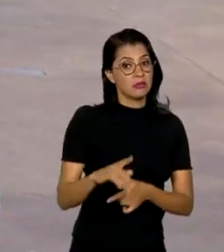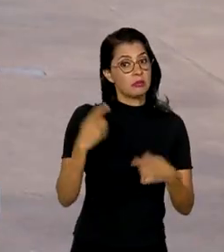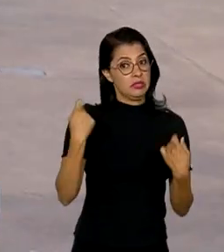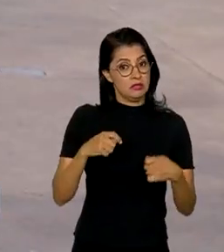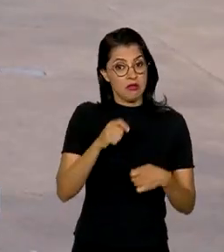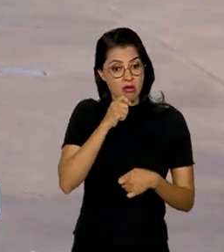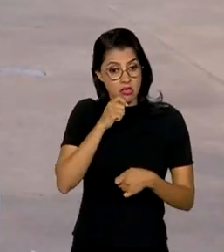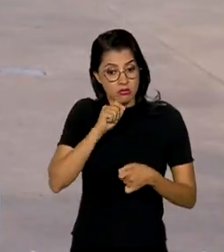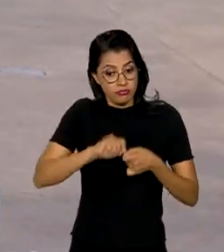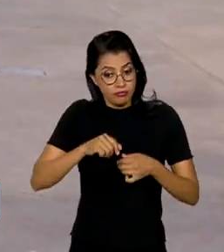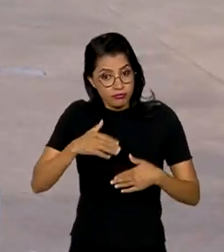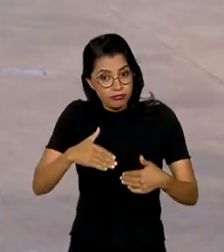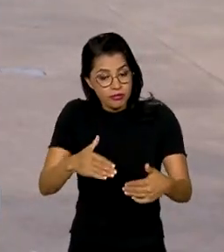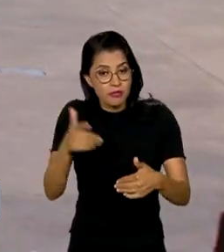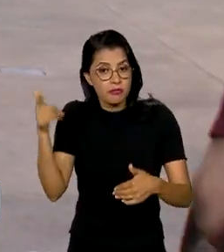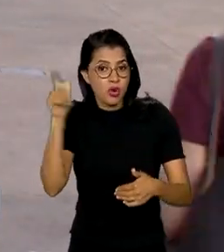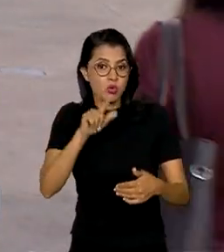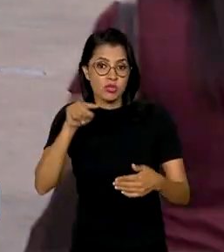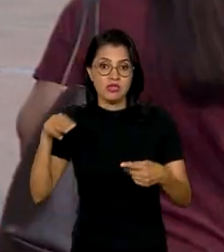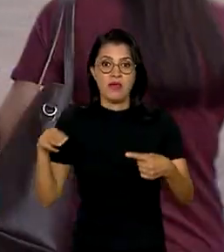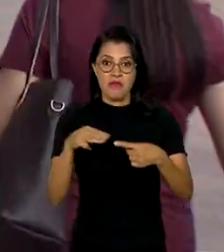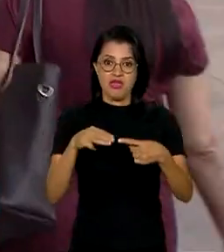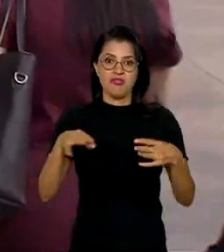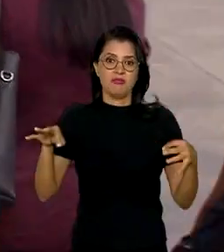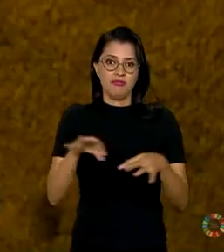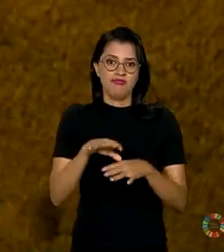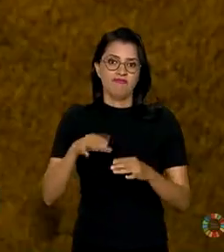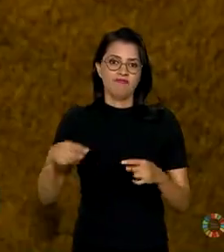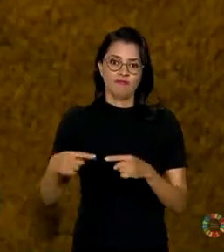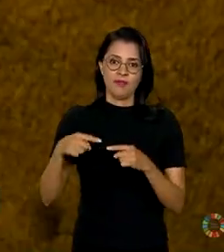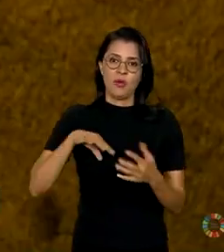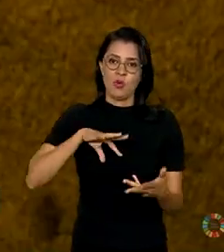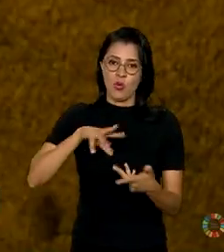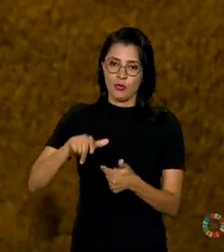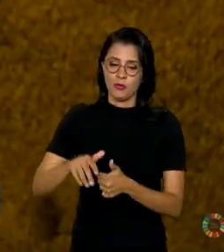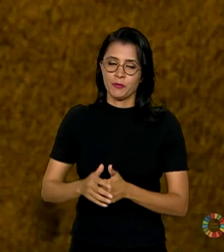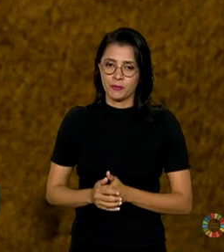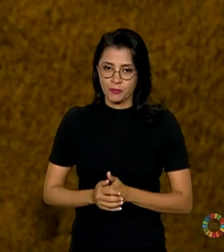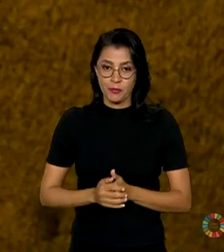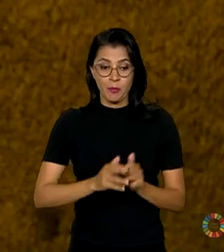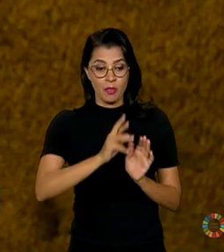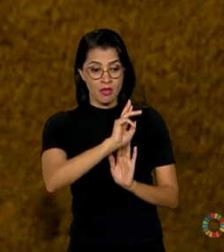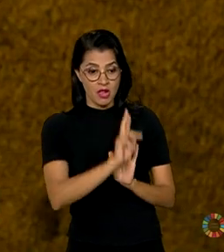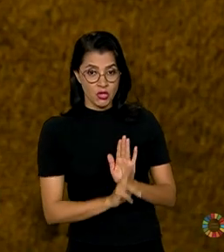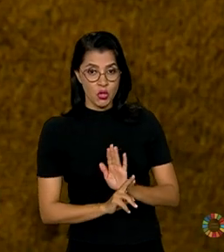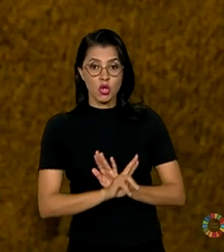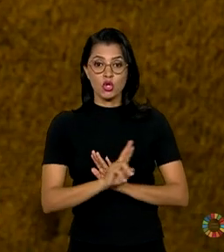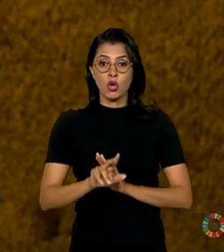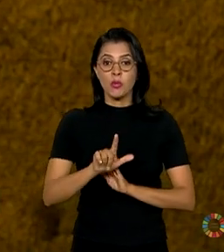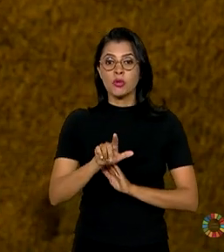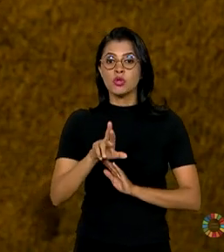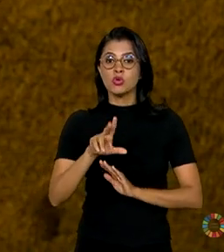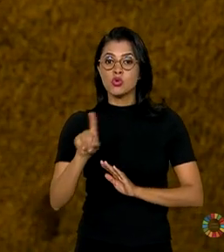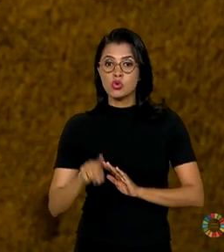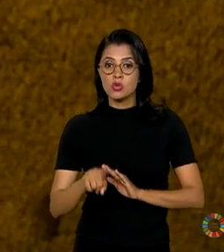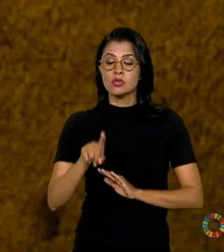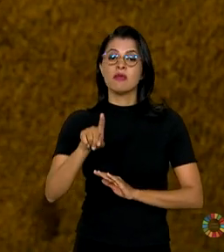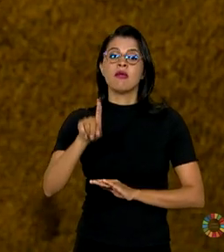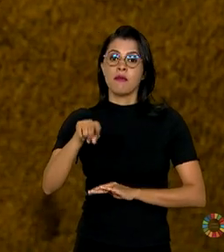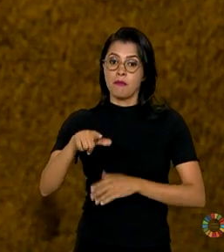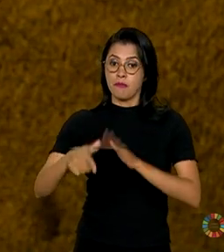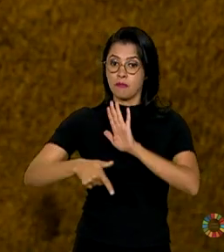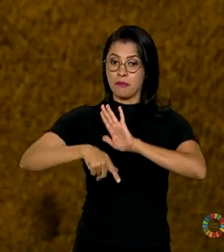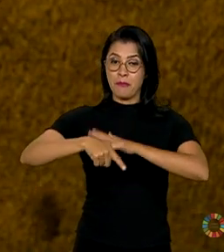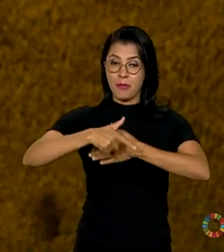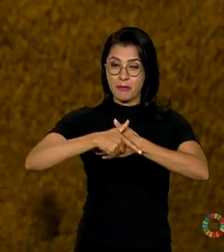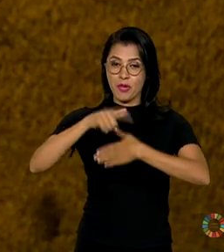fazer para alcançar as metas globais. O relatório Luz, ele representa o papel fundamental que